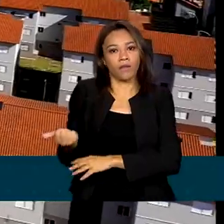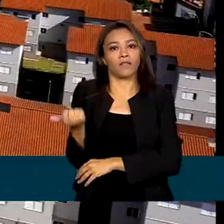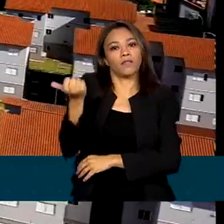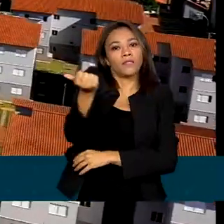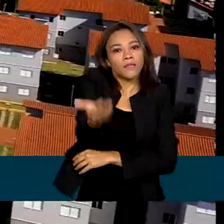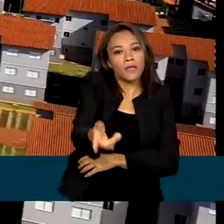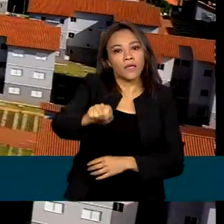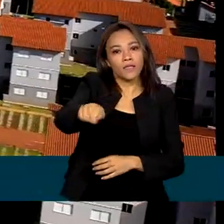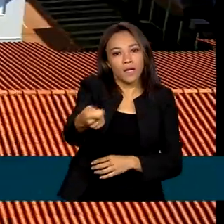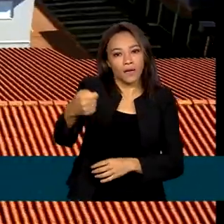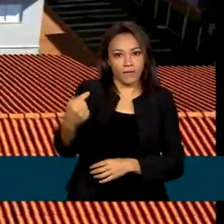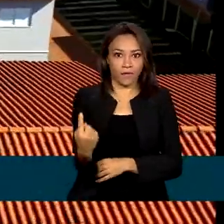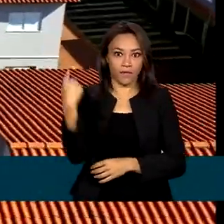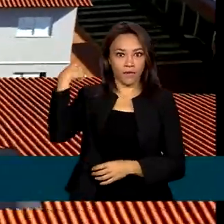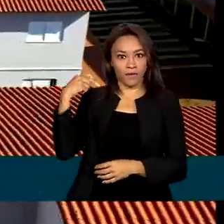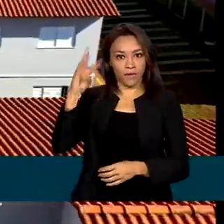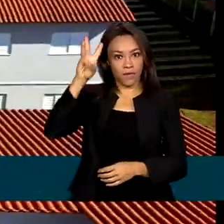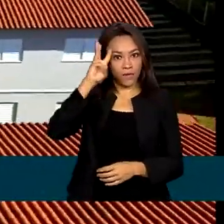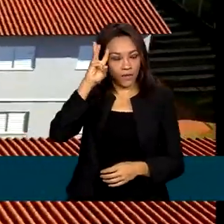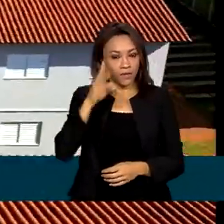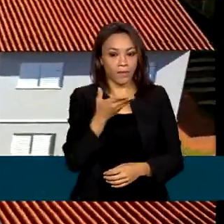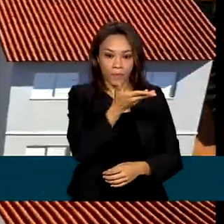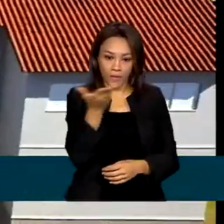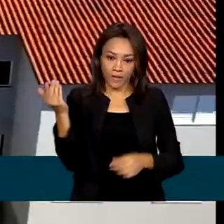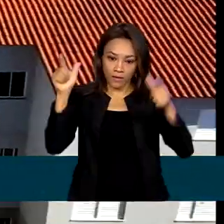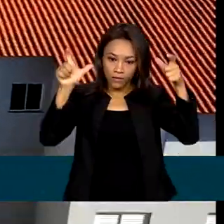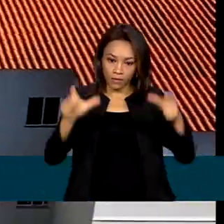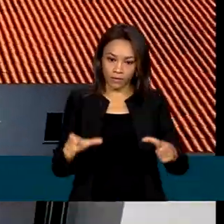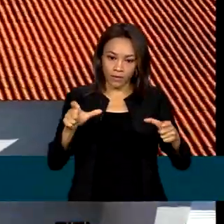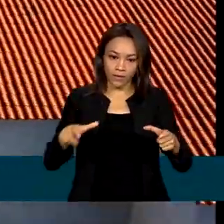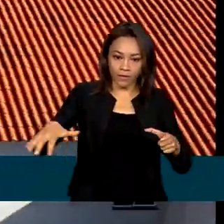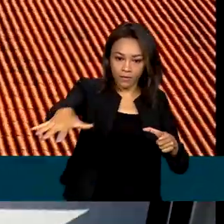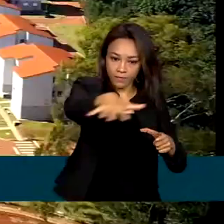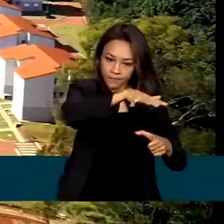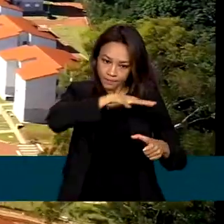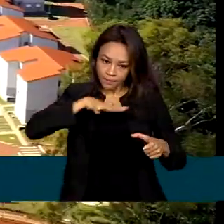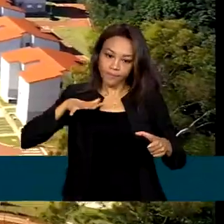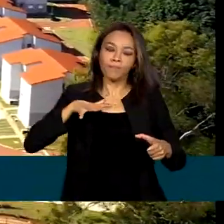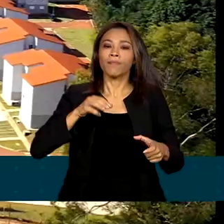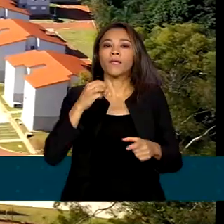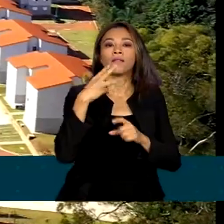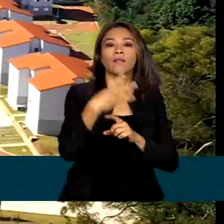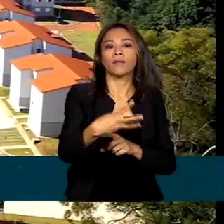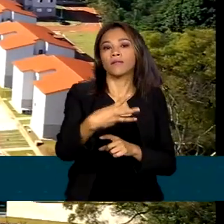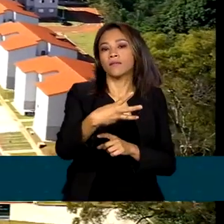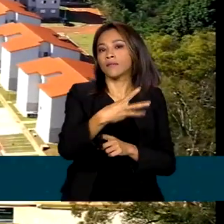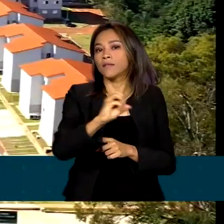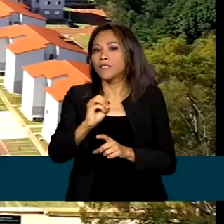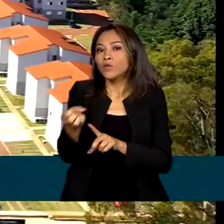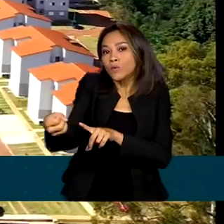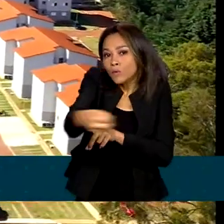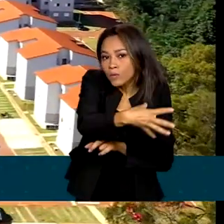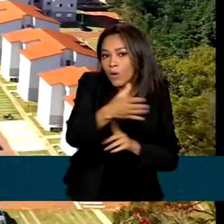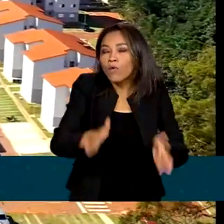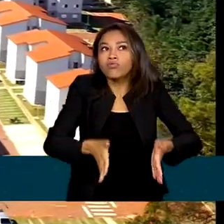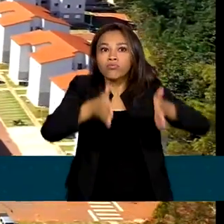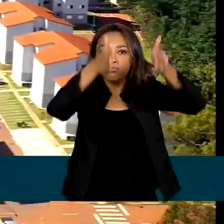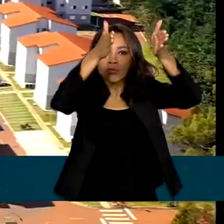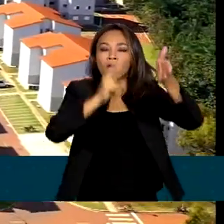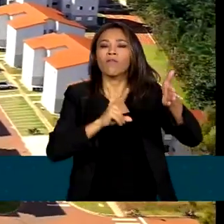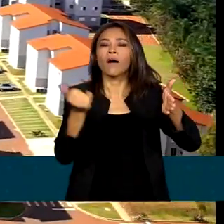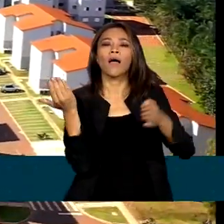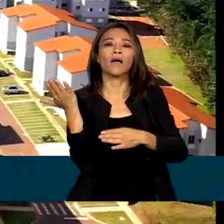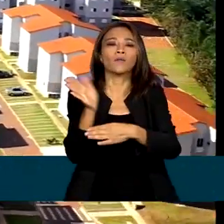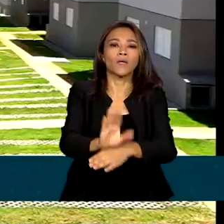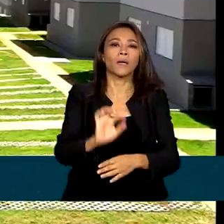Minha Vida nesta terça-feira. No residencial Chácara São Pedro II, 300 novos apartamentos vão beneficiar cerca de 1